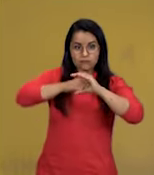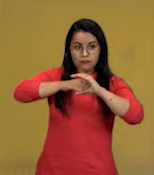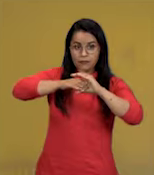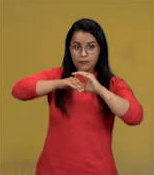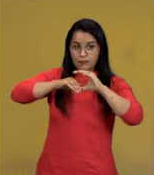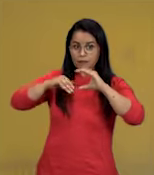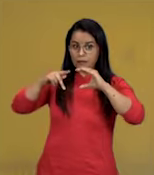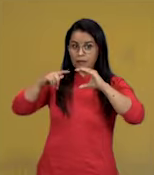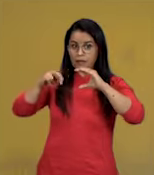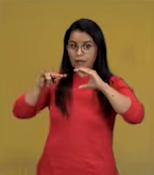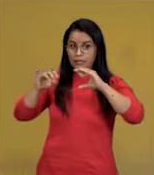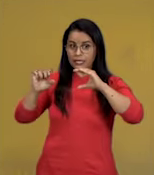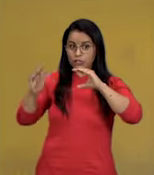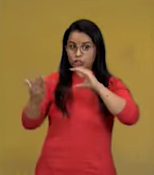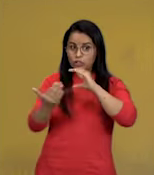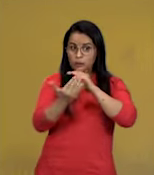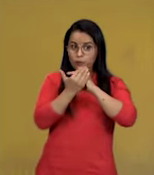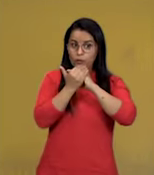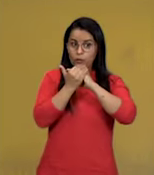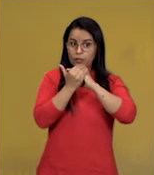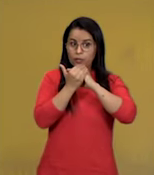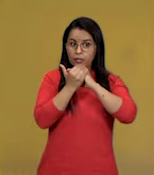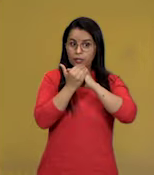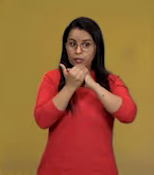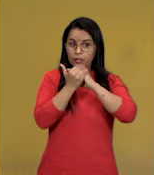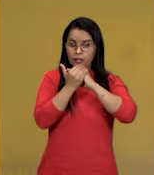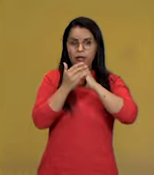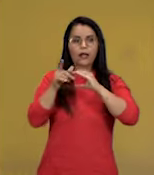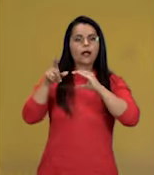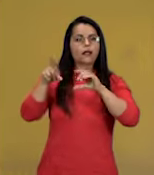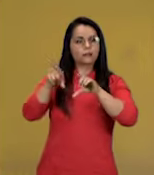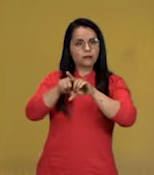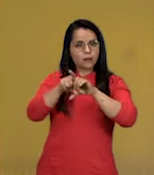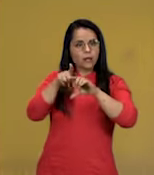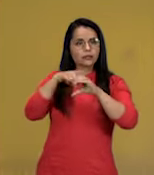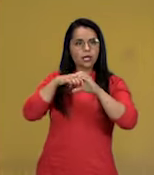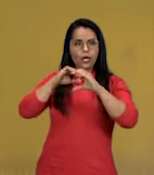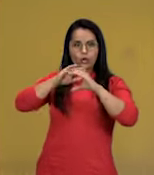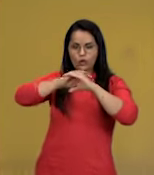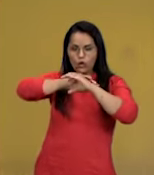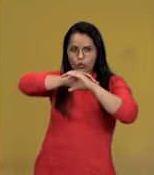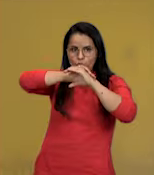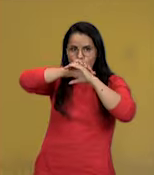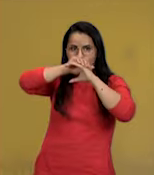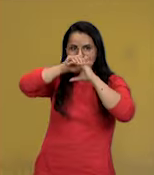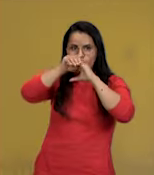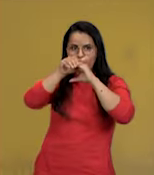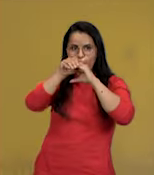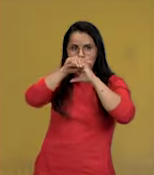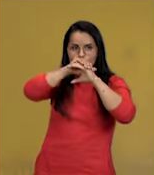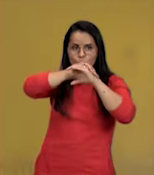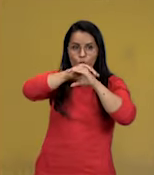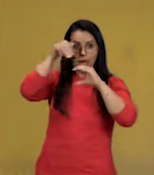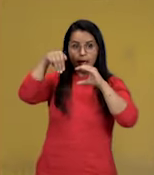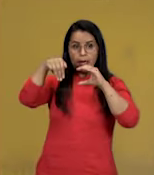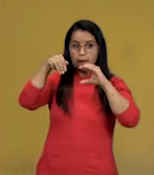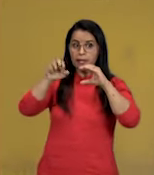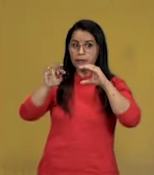de proteção. Vai ter também uma membrana plasmática,